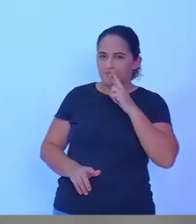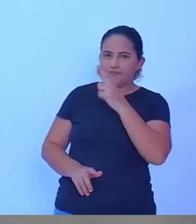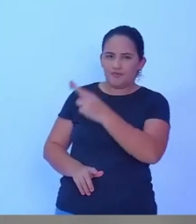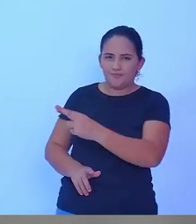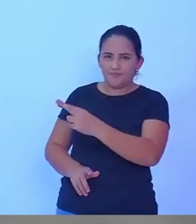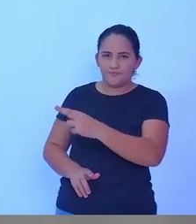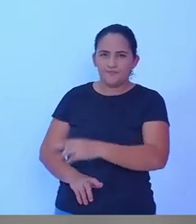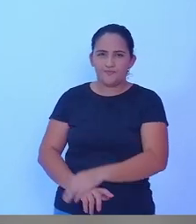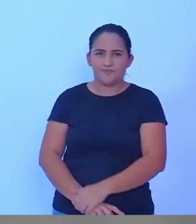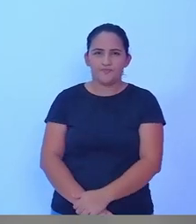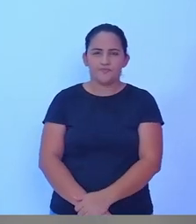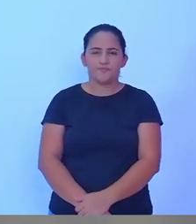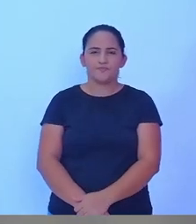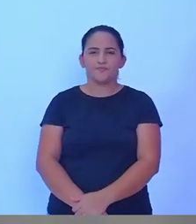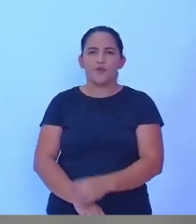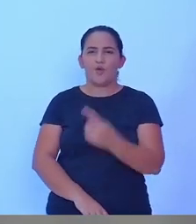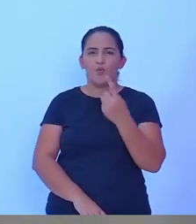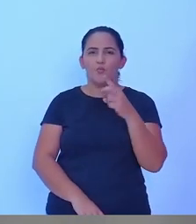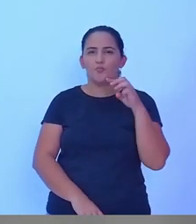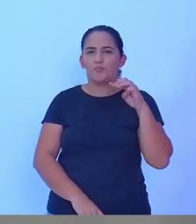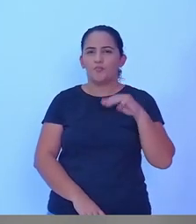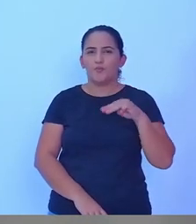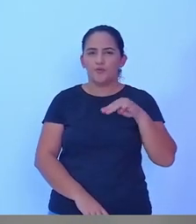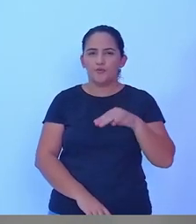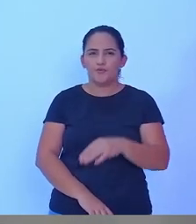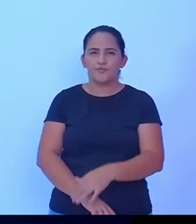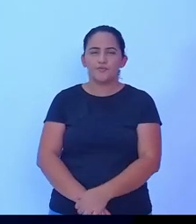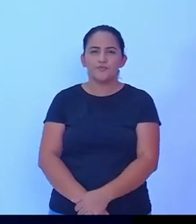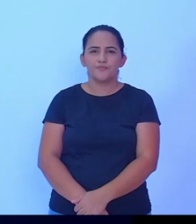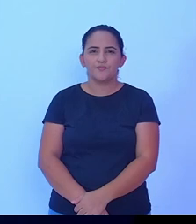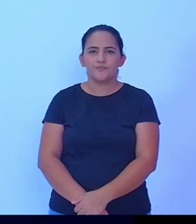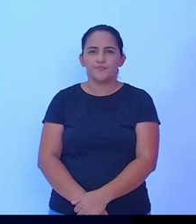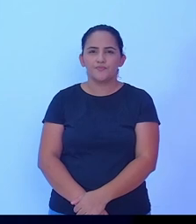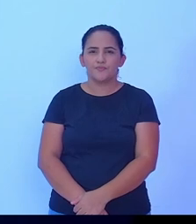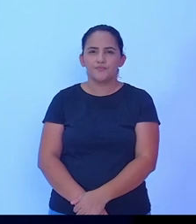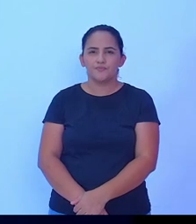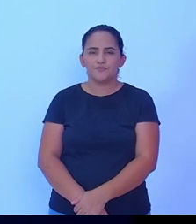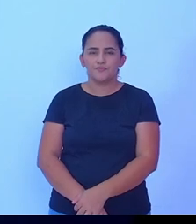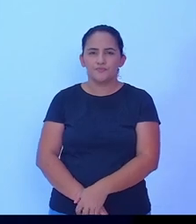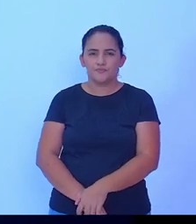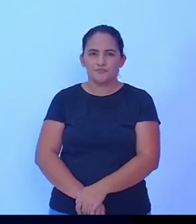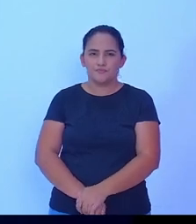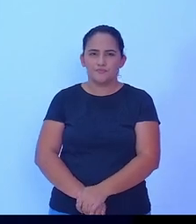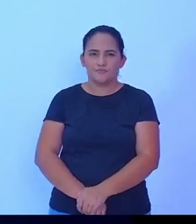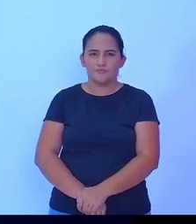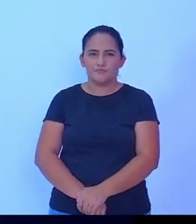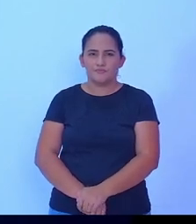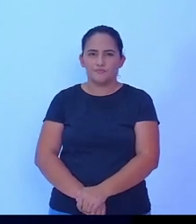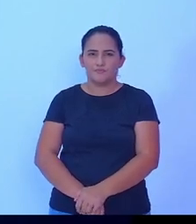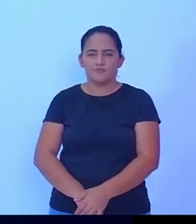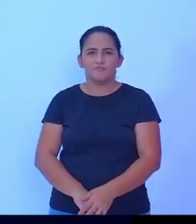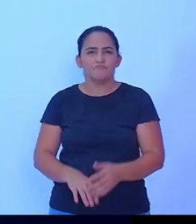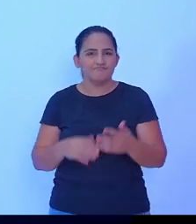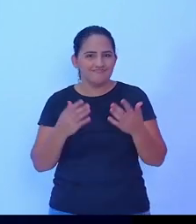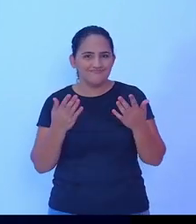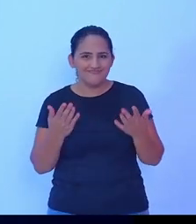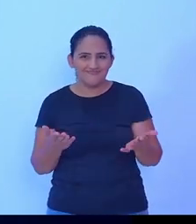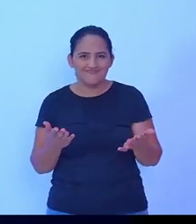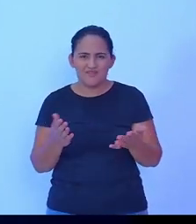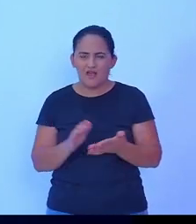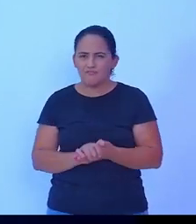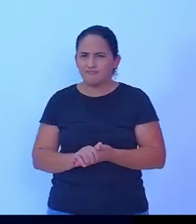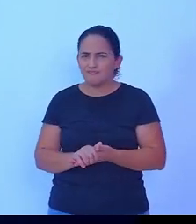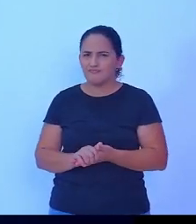minuto para a tréplica do questionamento. Veja bem, aqui ainda faltou aqui eu expor